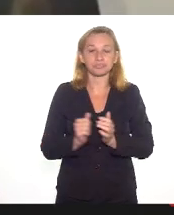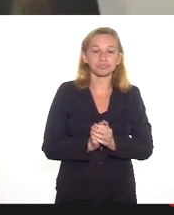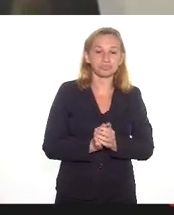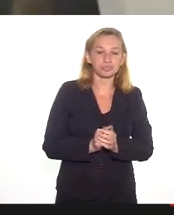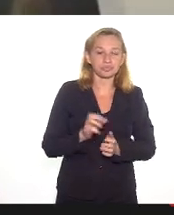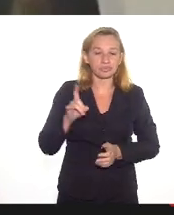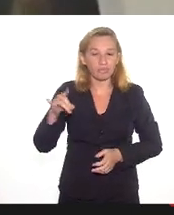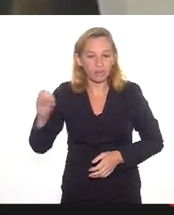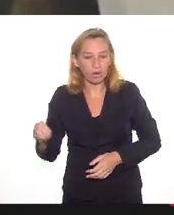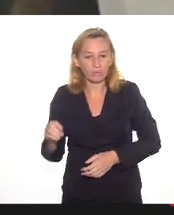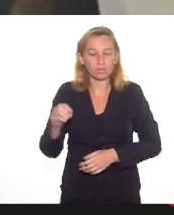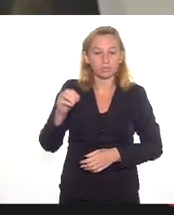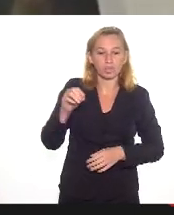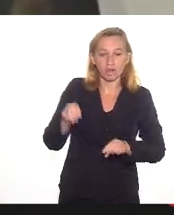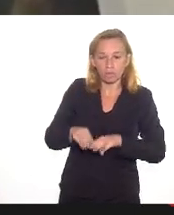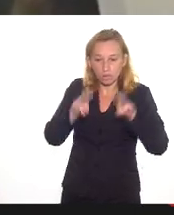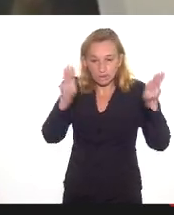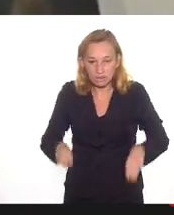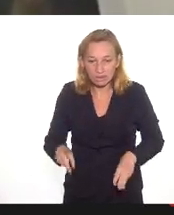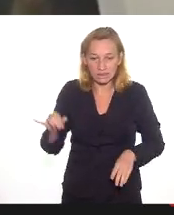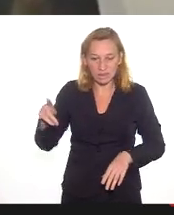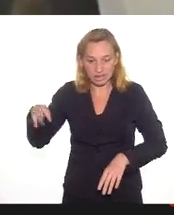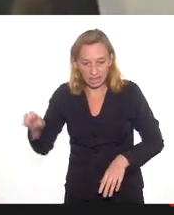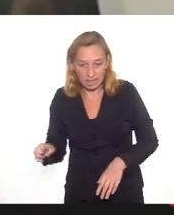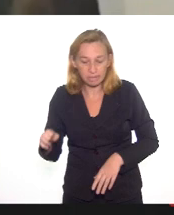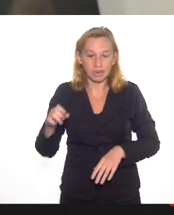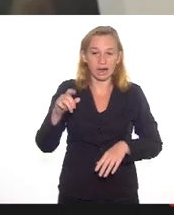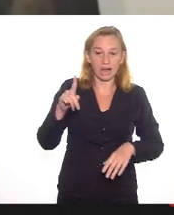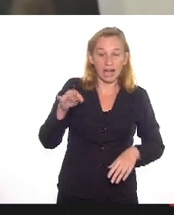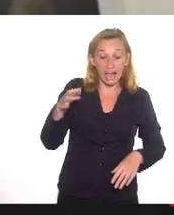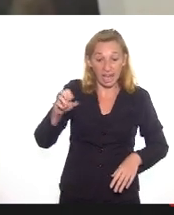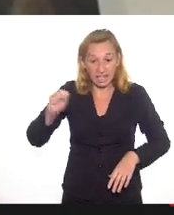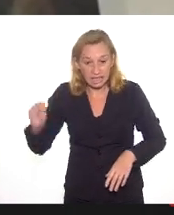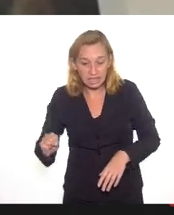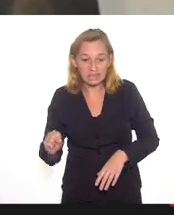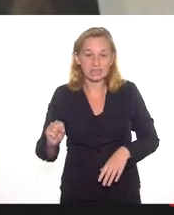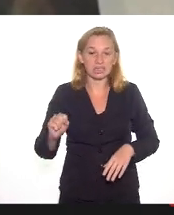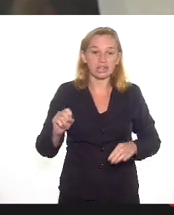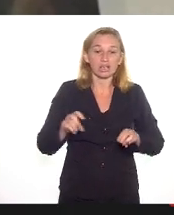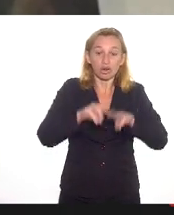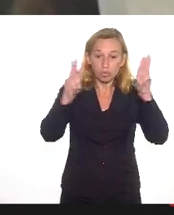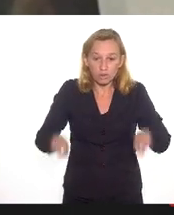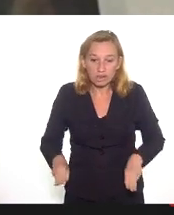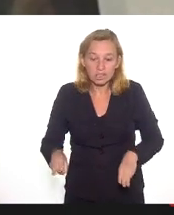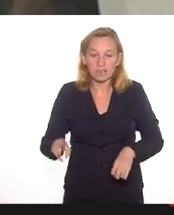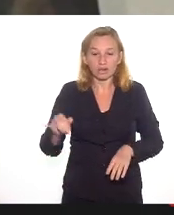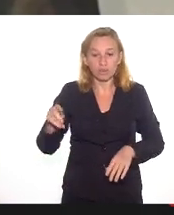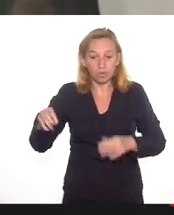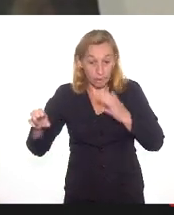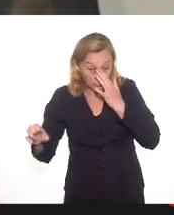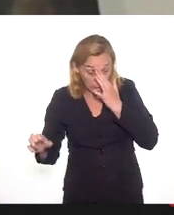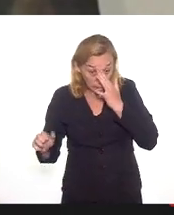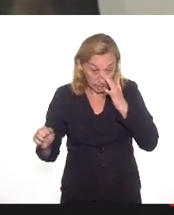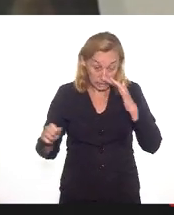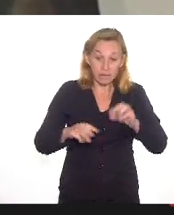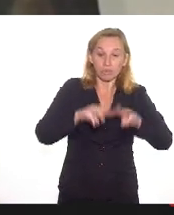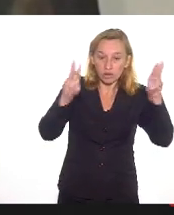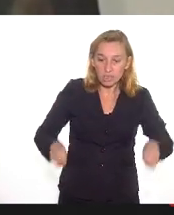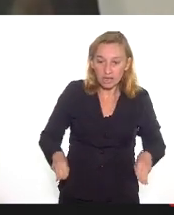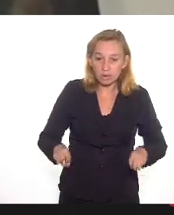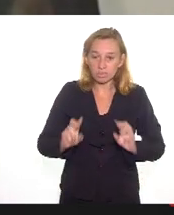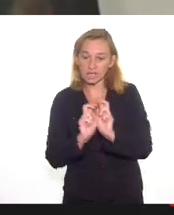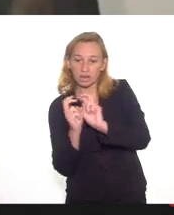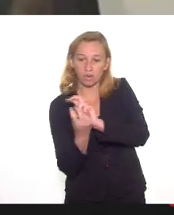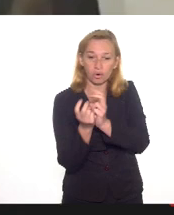Eco-Museu de Sepetiba, Museu das Remoções, Museu Raízes do Jericenó, Museu do Cerro Corá, Museu da Capoeira, Eco